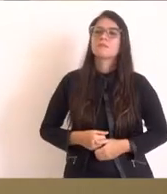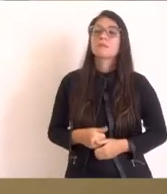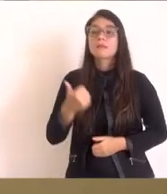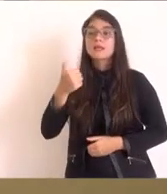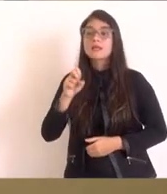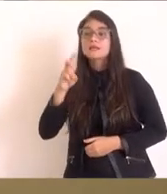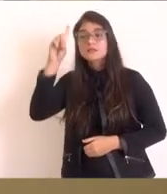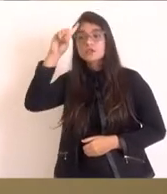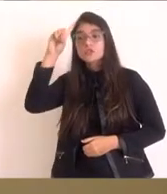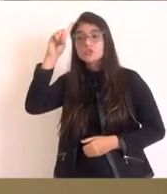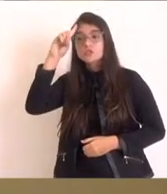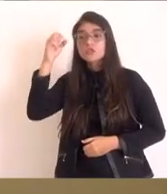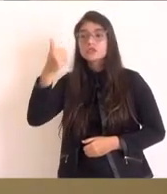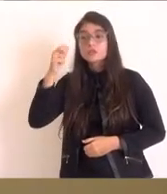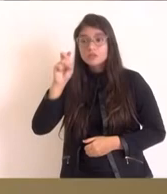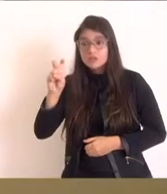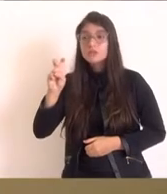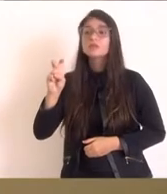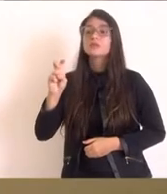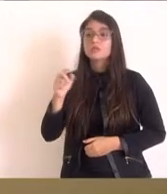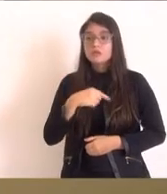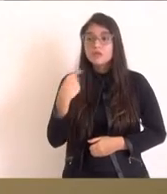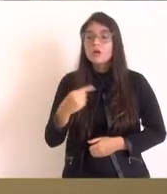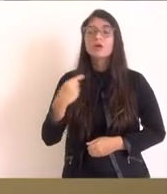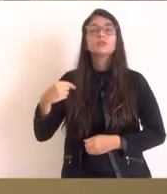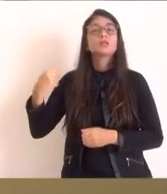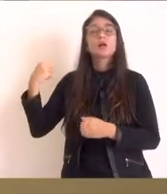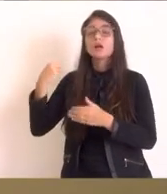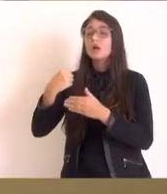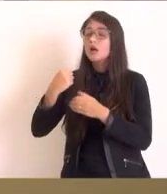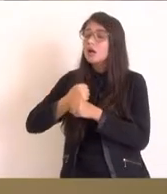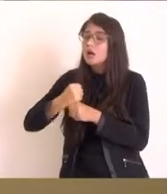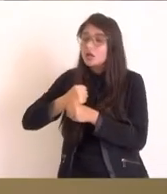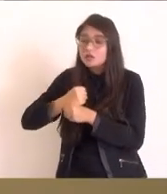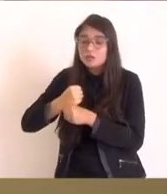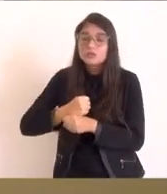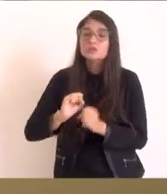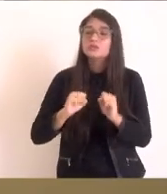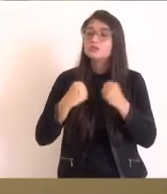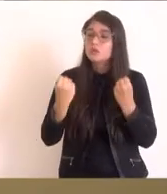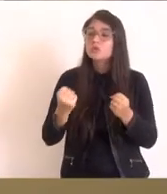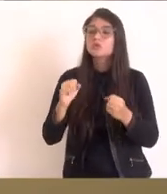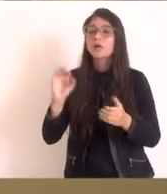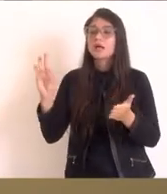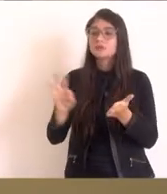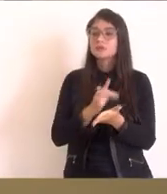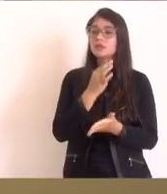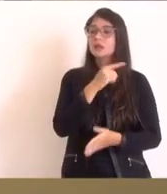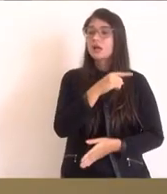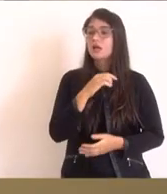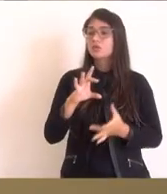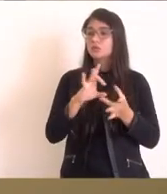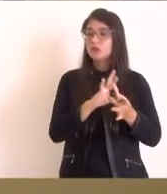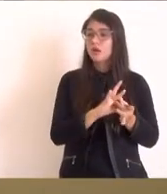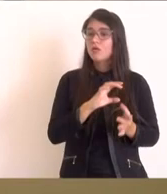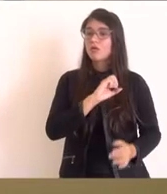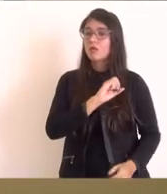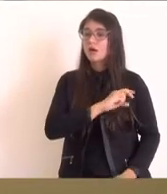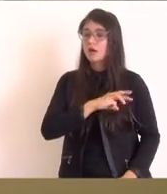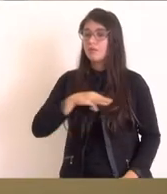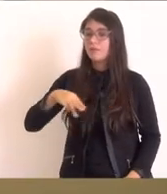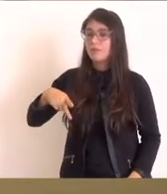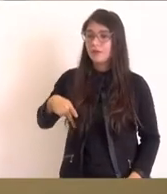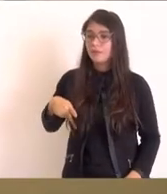o que nós estávamos nos últimos anos querendo assinatura do convênio com NP, conseguimos após